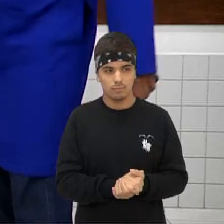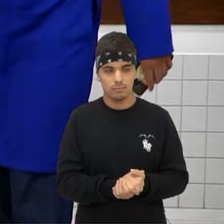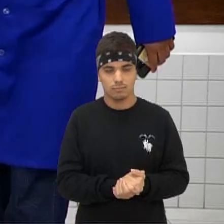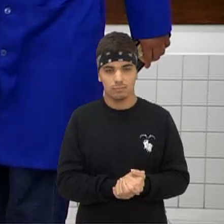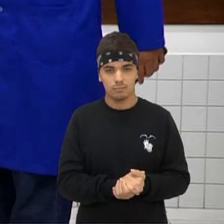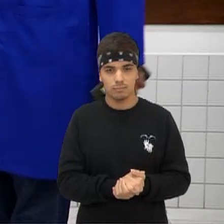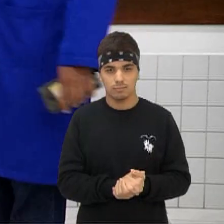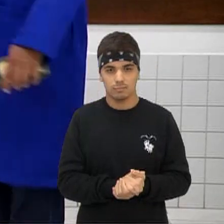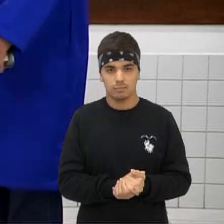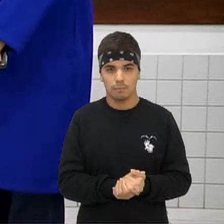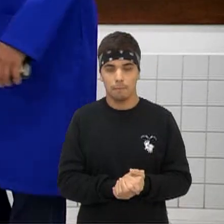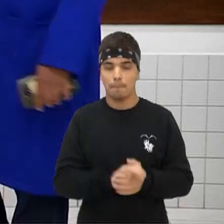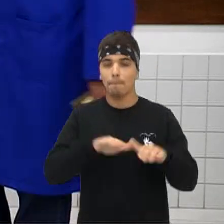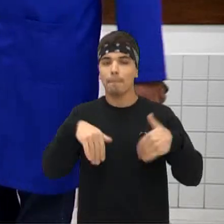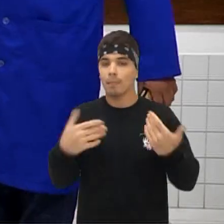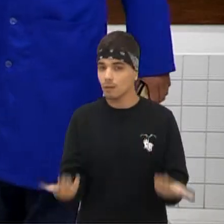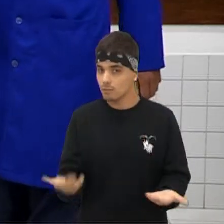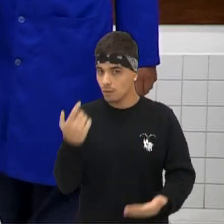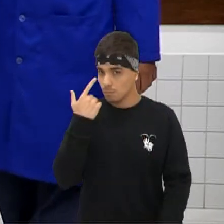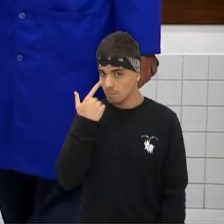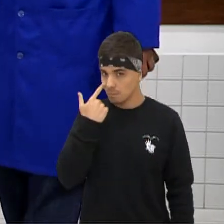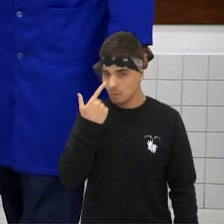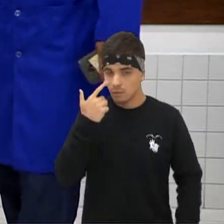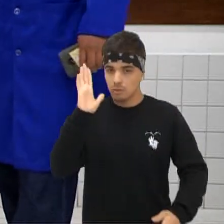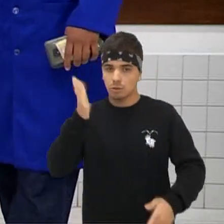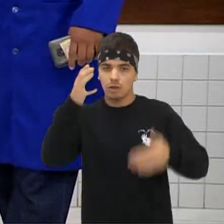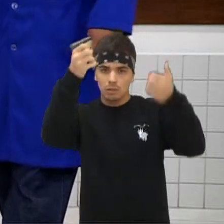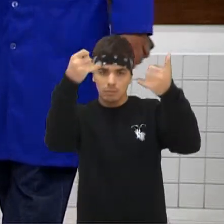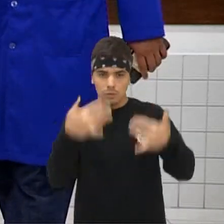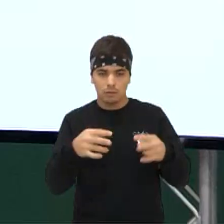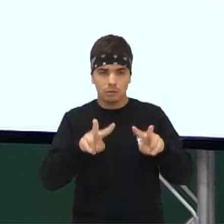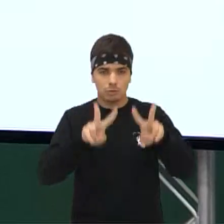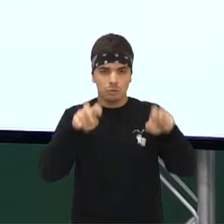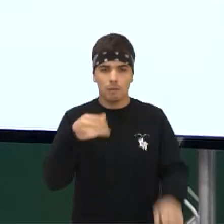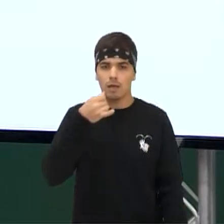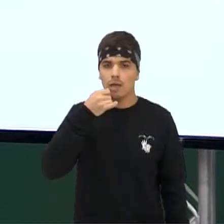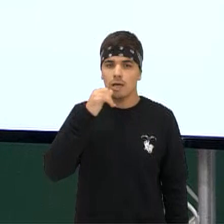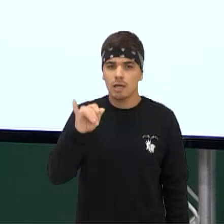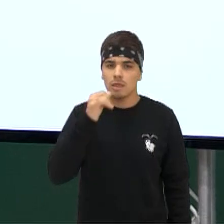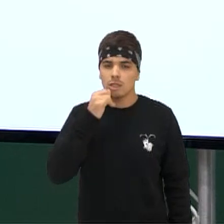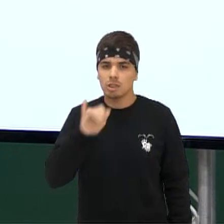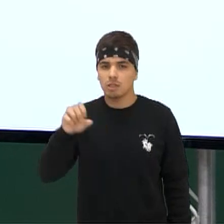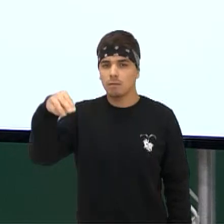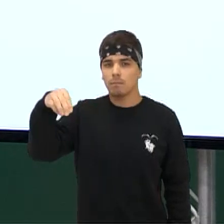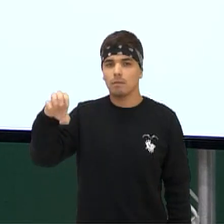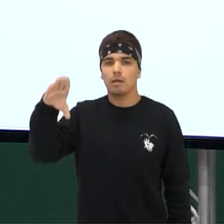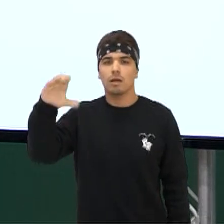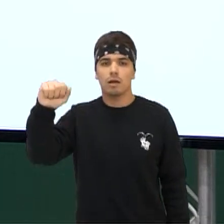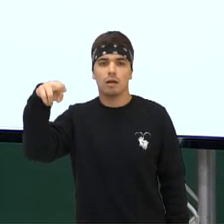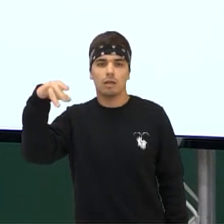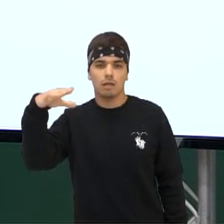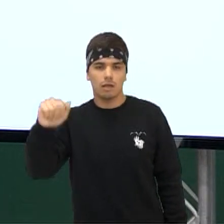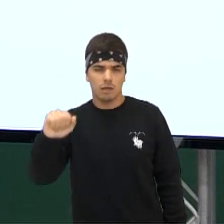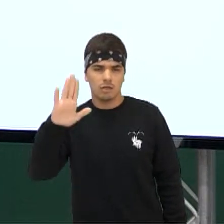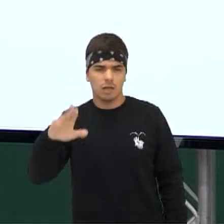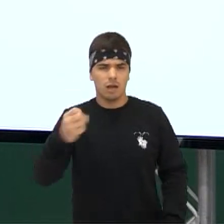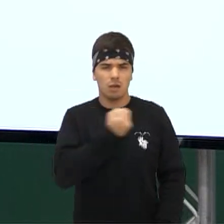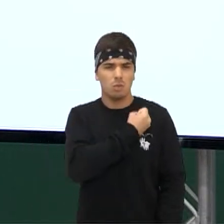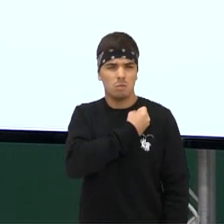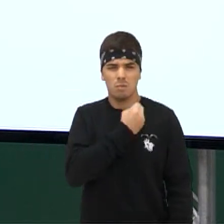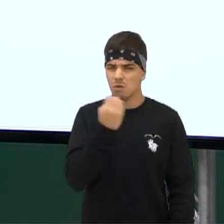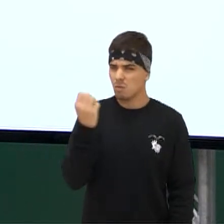manda bala meus queridos, nós falamos aqui sobre a parte de energia mecânica isso já na aula número